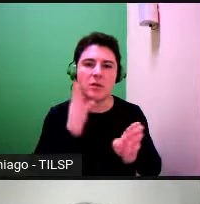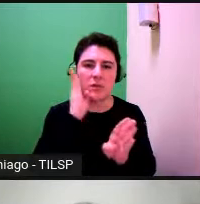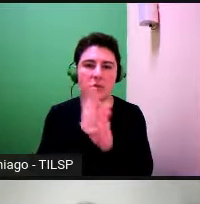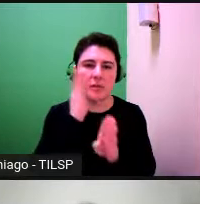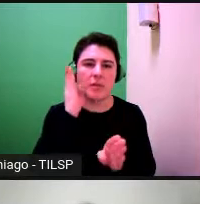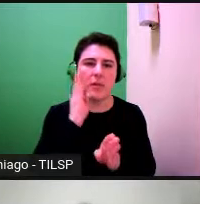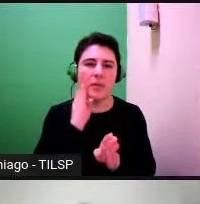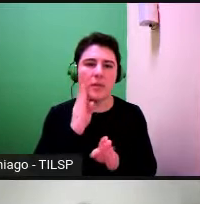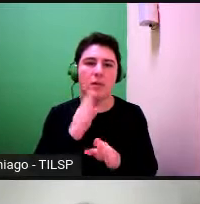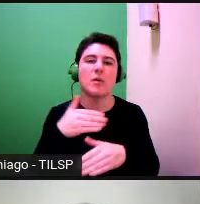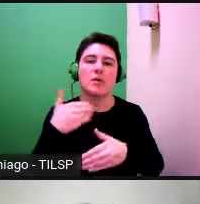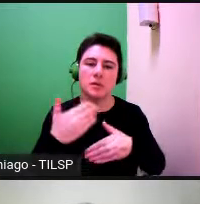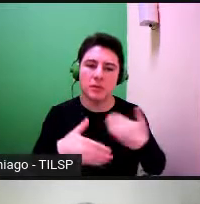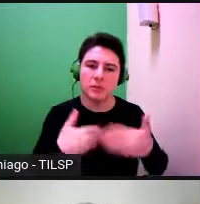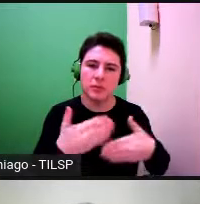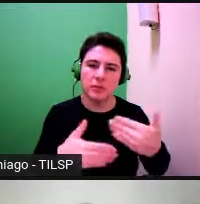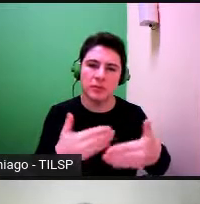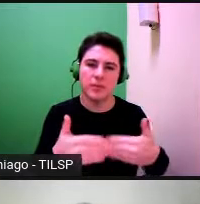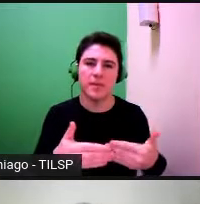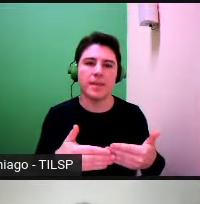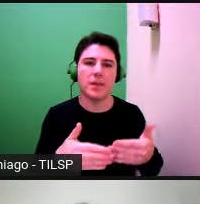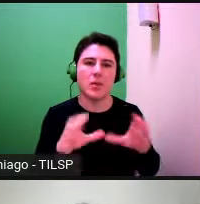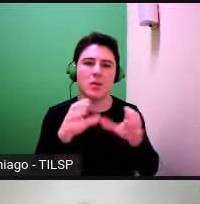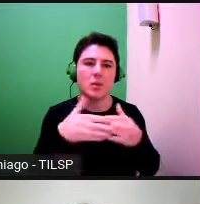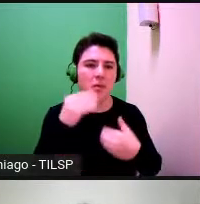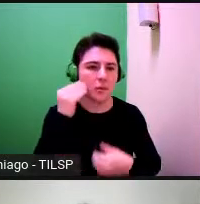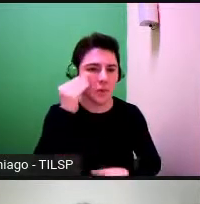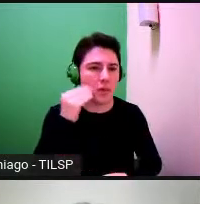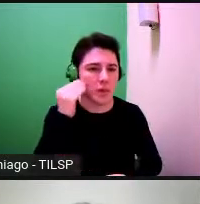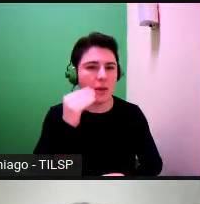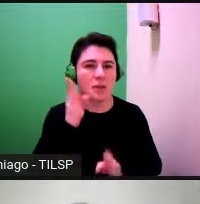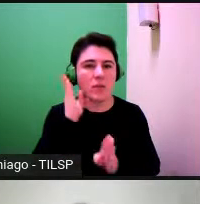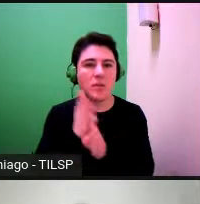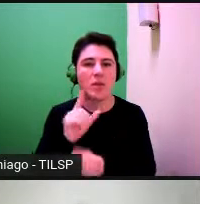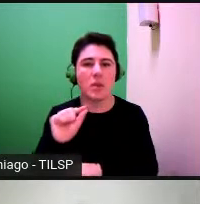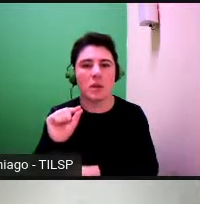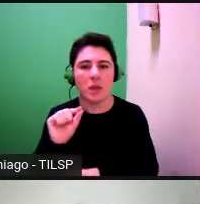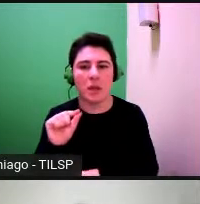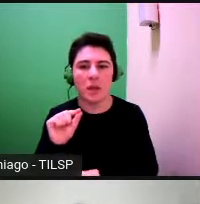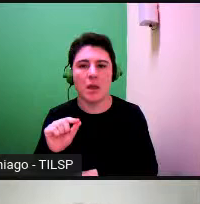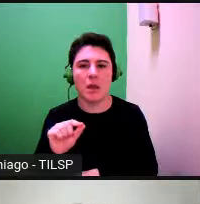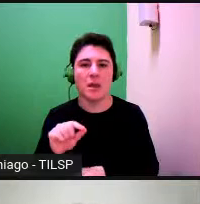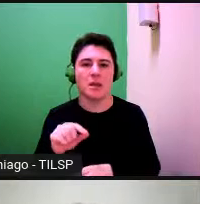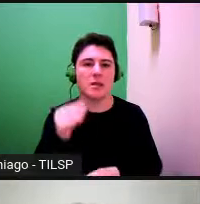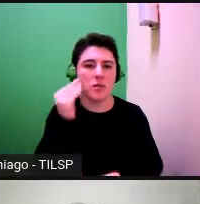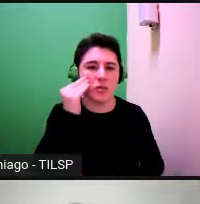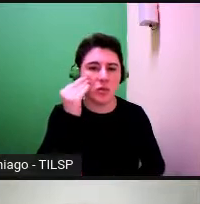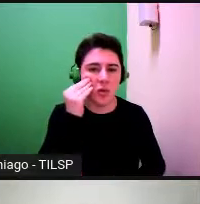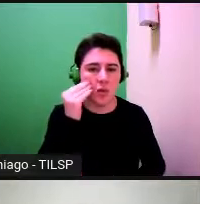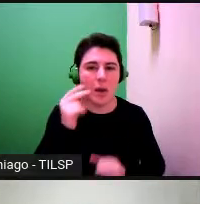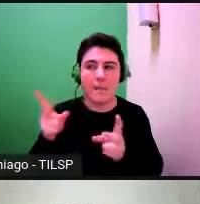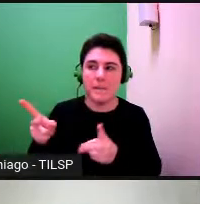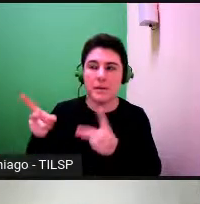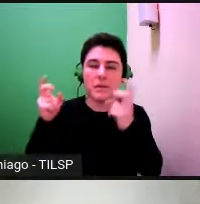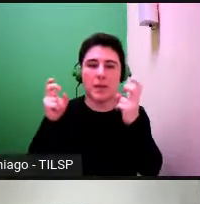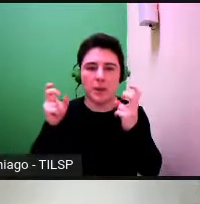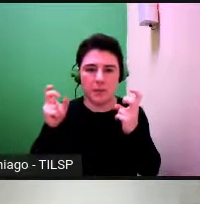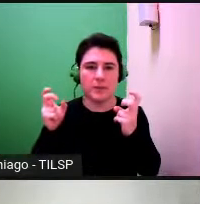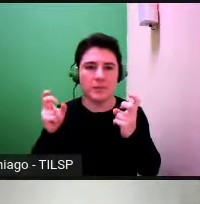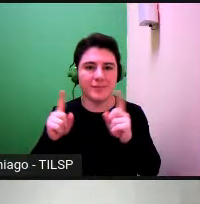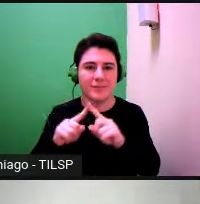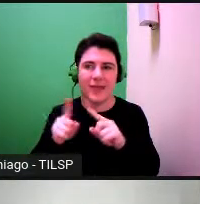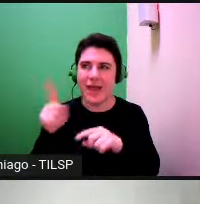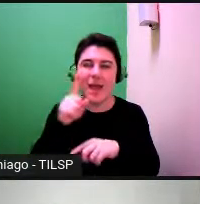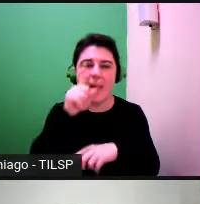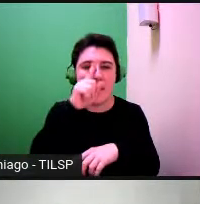desculpem desenvolveu um conjunto de experiências descobriram que testou a reação no final perceberam que há uma parte